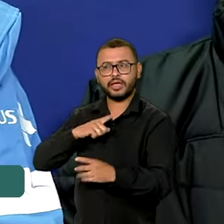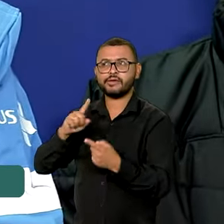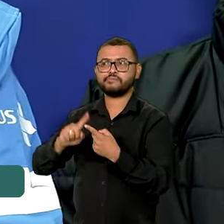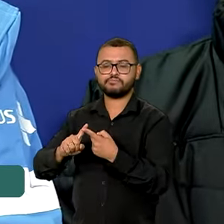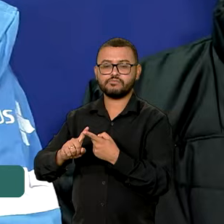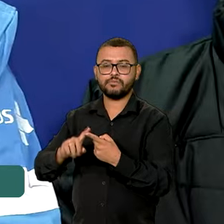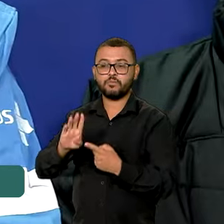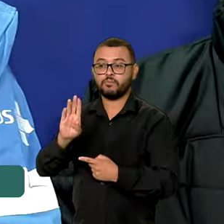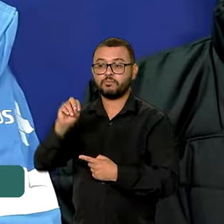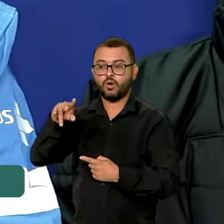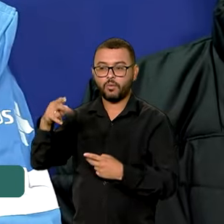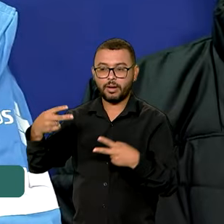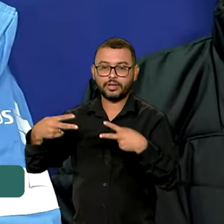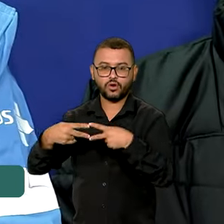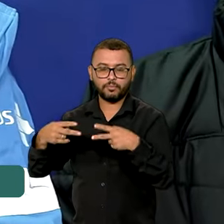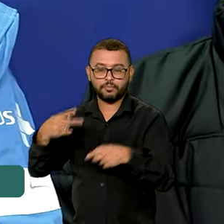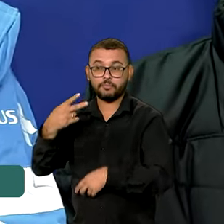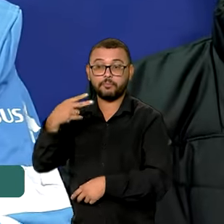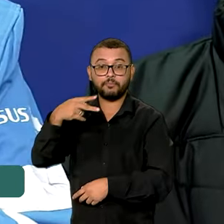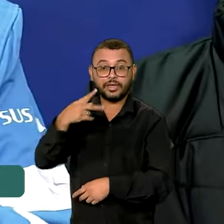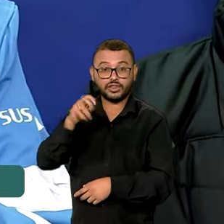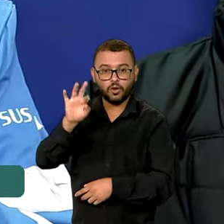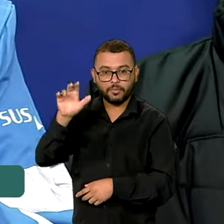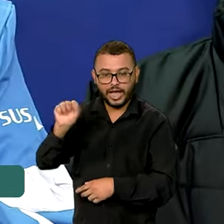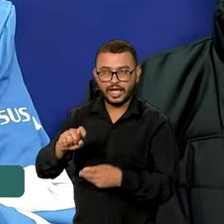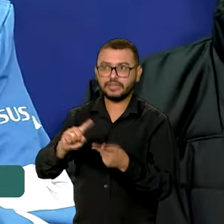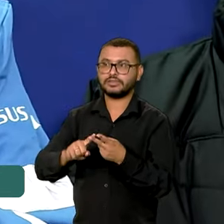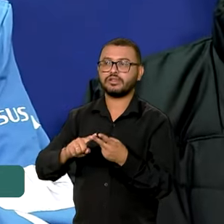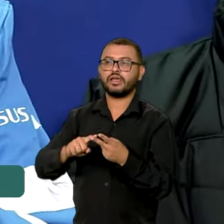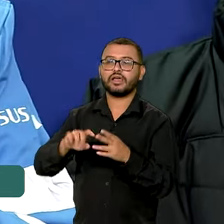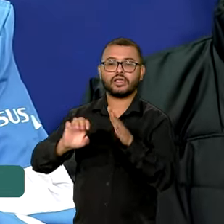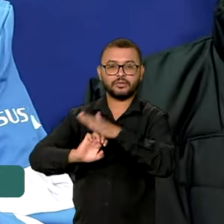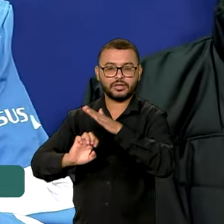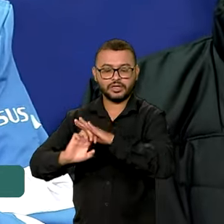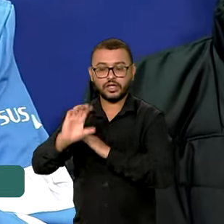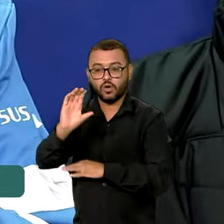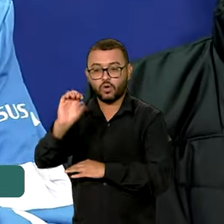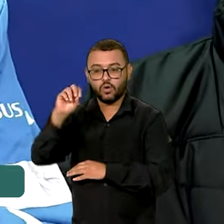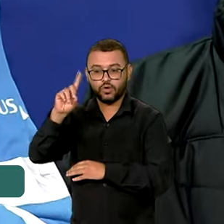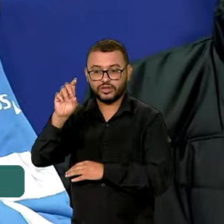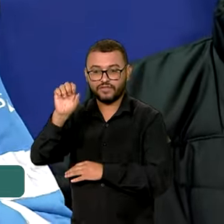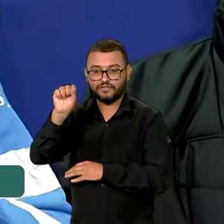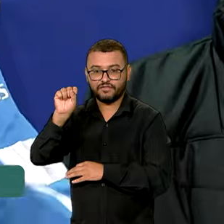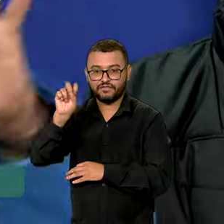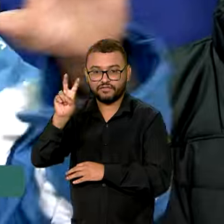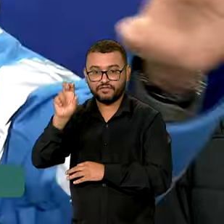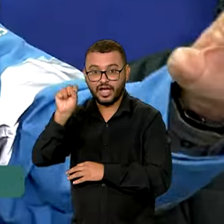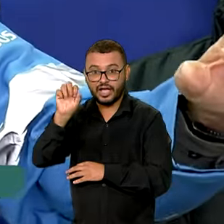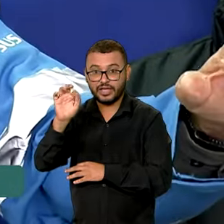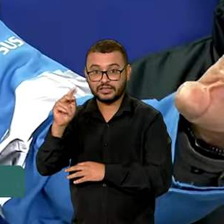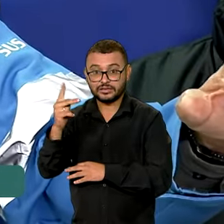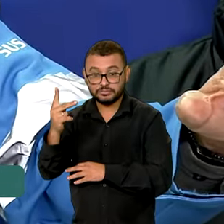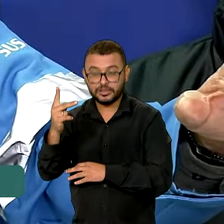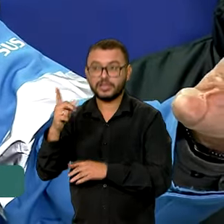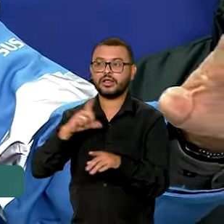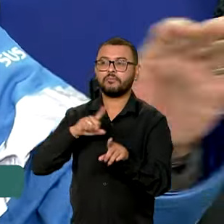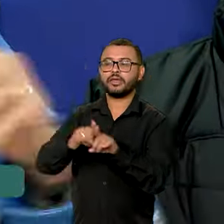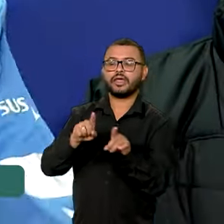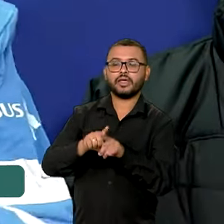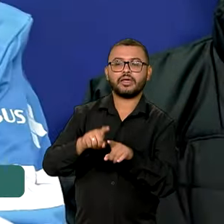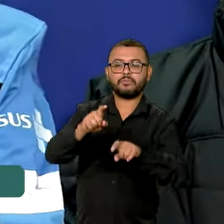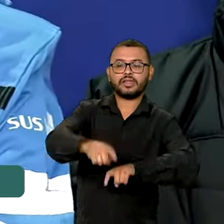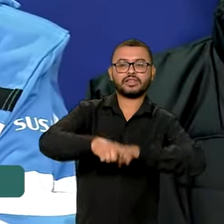bombas da Petrobras, certo? Tem bombas da Codevasf, tem bombas dos produtores rurais,